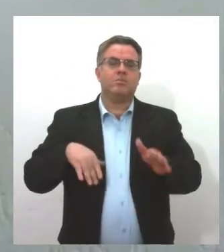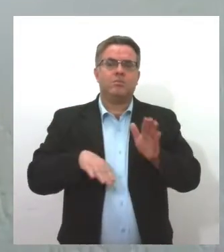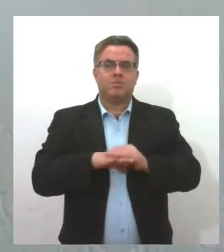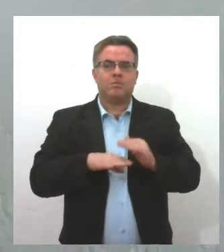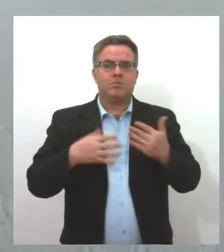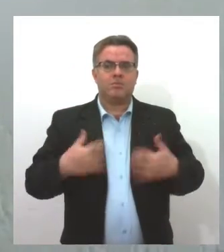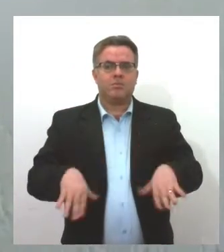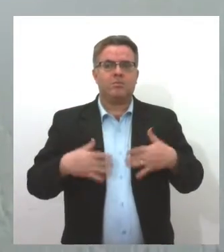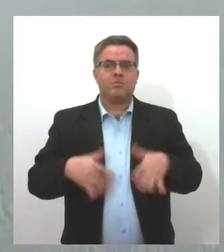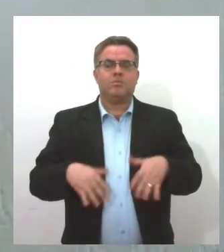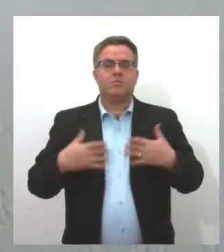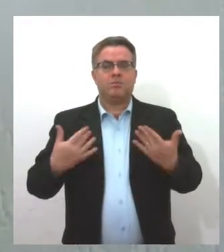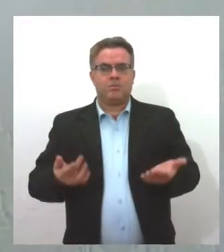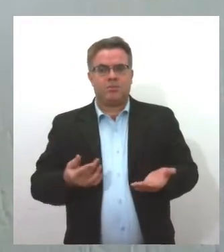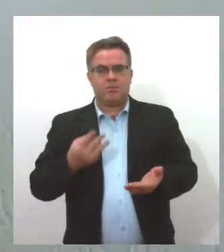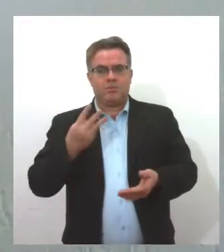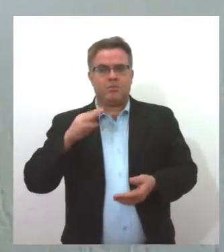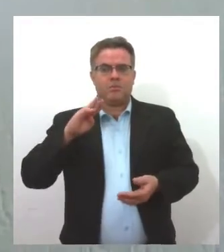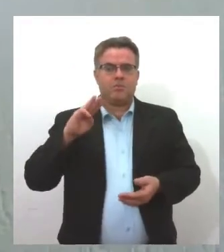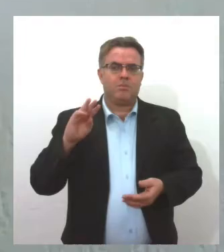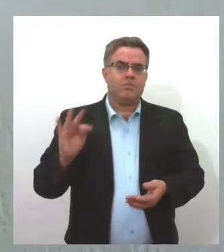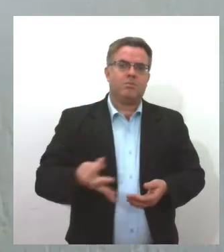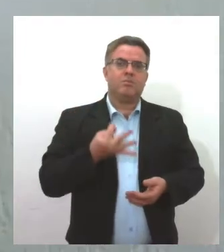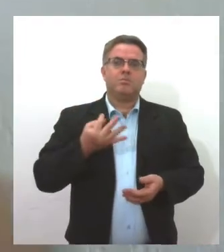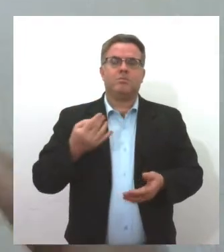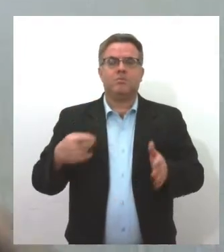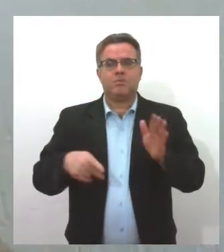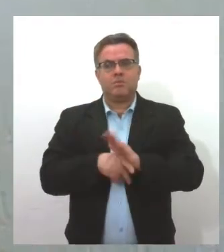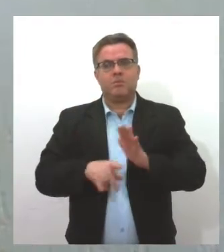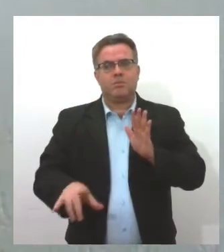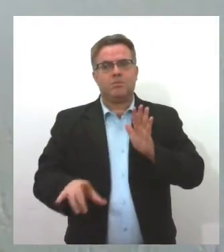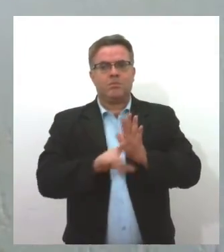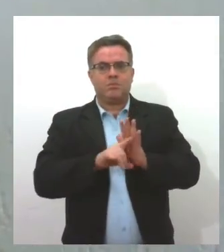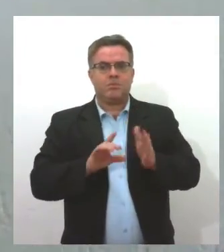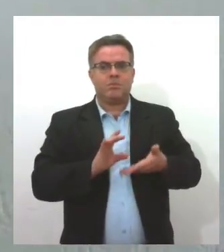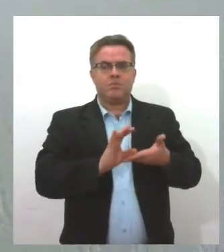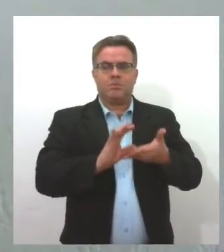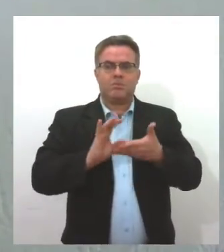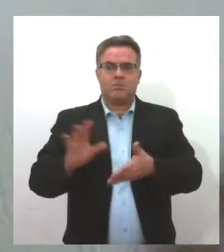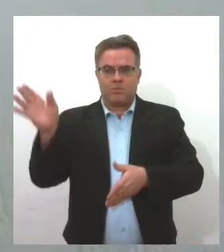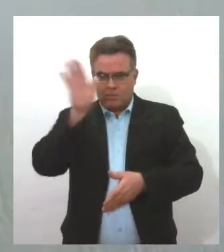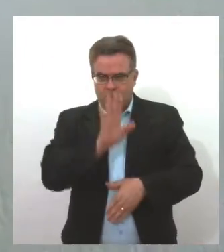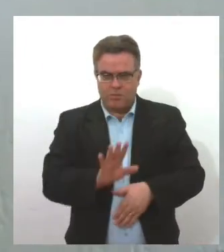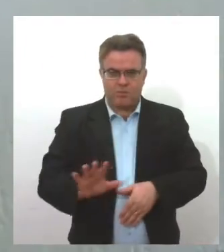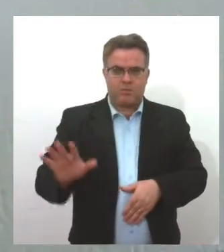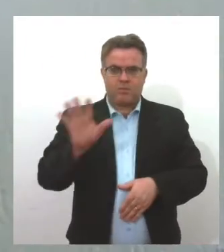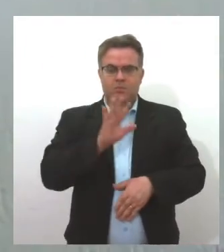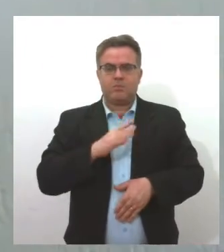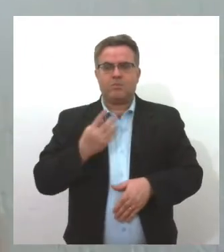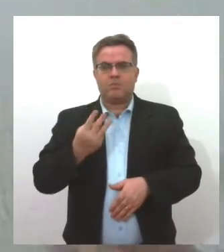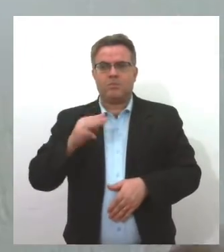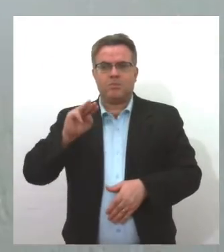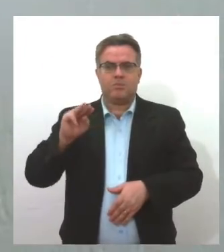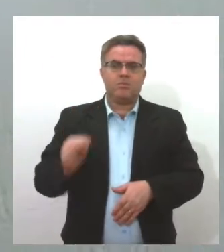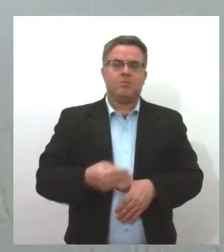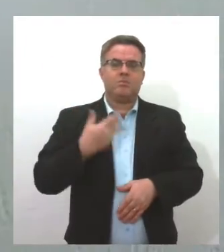saldo. Eram 3 bilhões da Lei Aldeblanc para todo o Brasil. Desses 3 milhões,